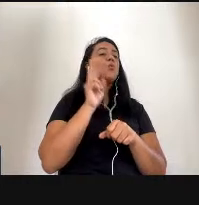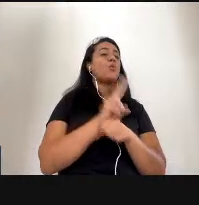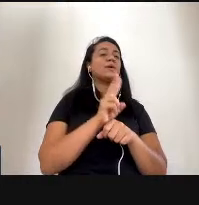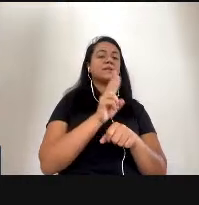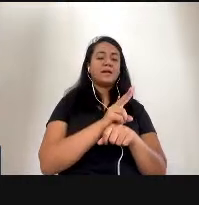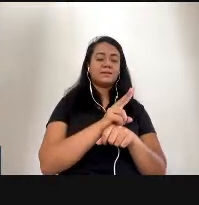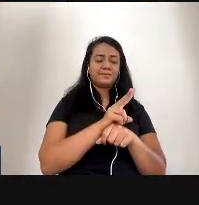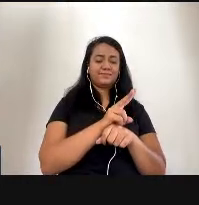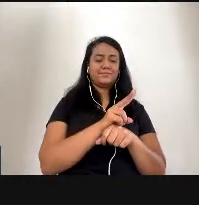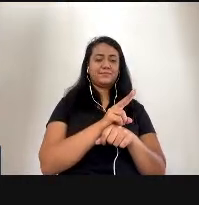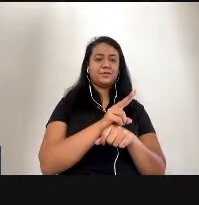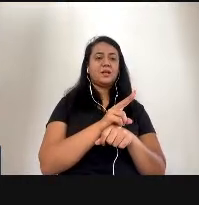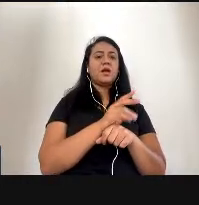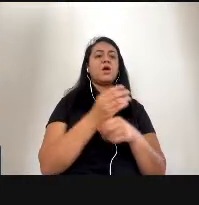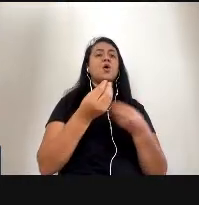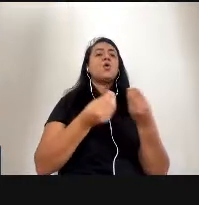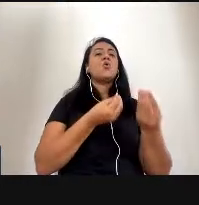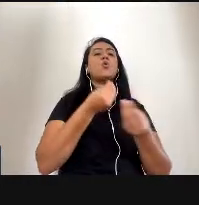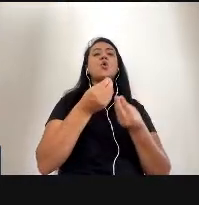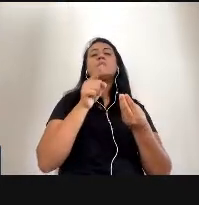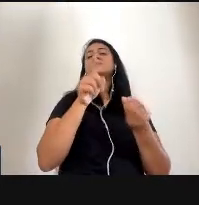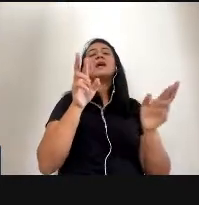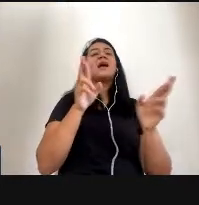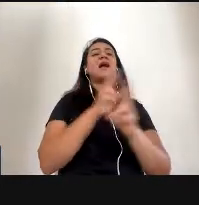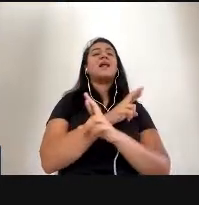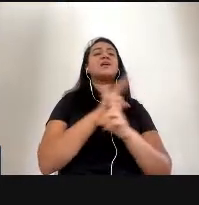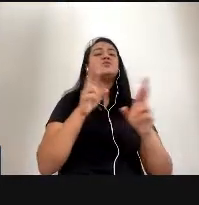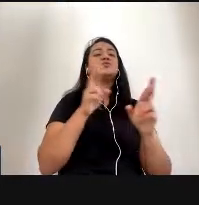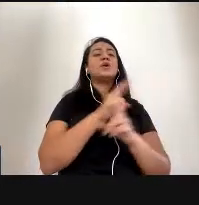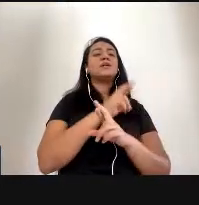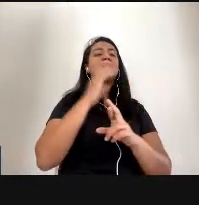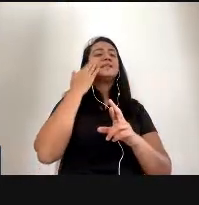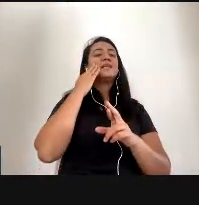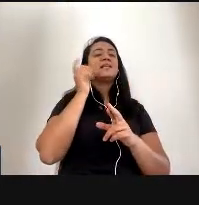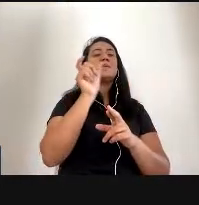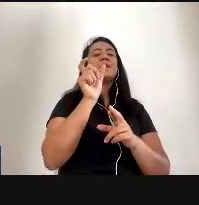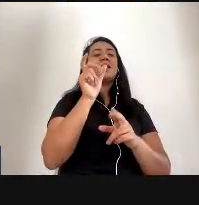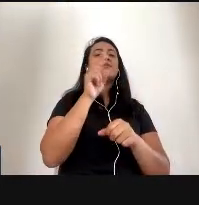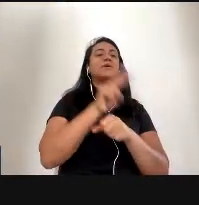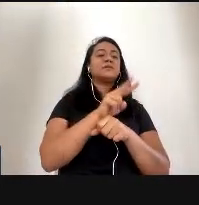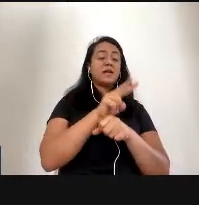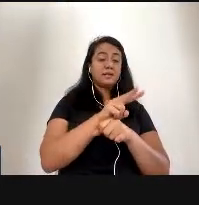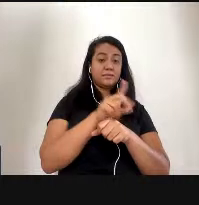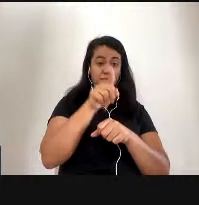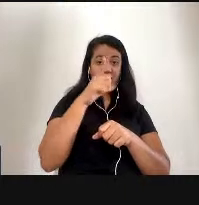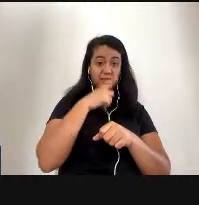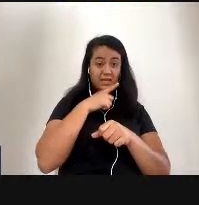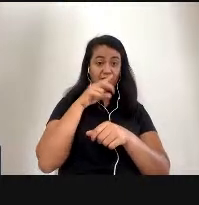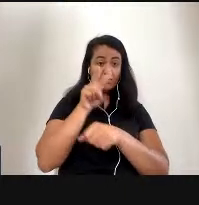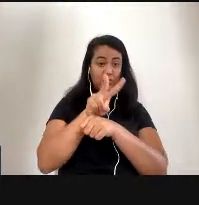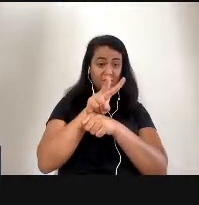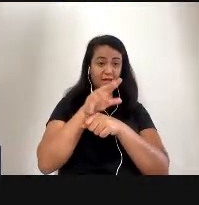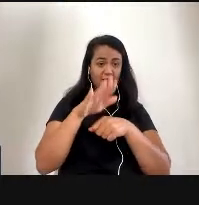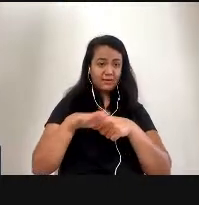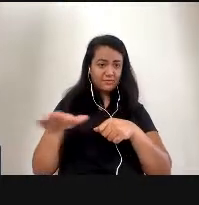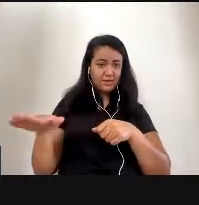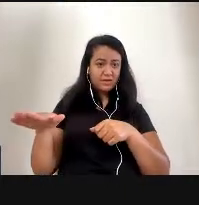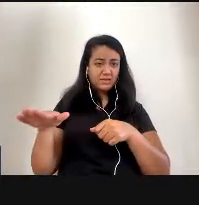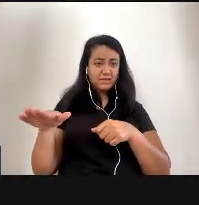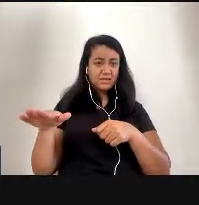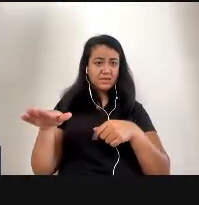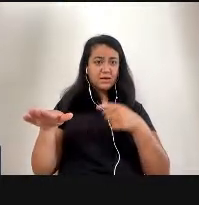como você se relaciona com a palavra cuidado? Você recebeu cuidado na sua infância? Você